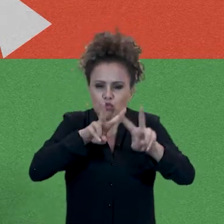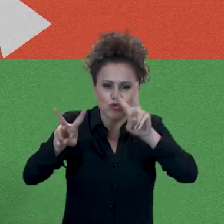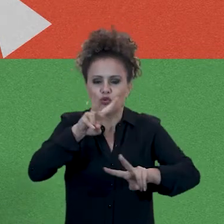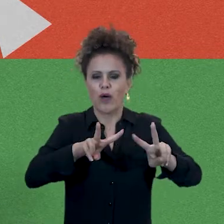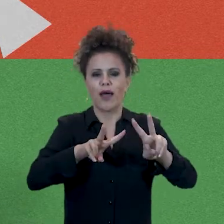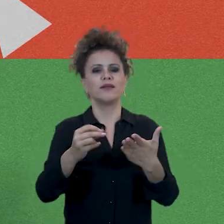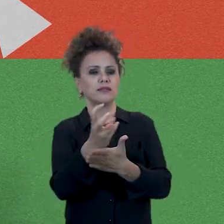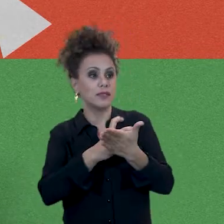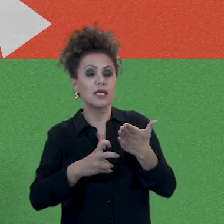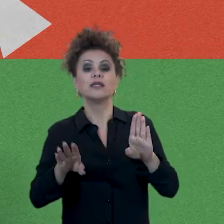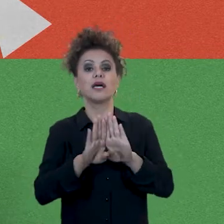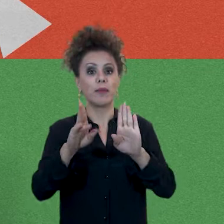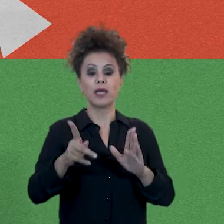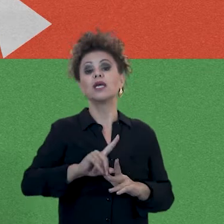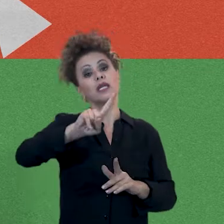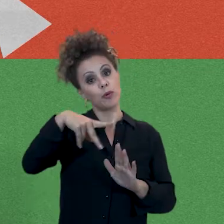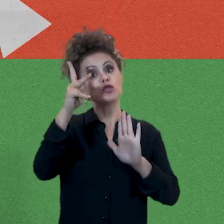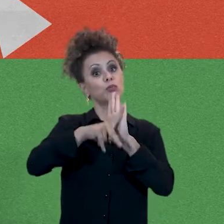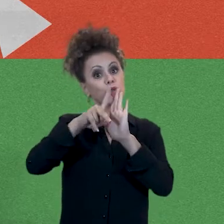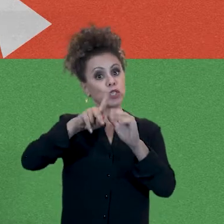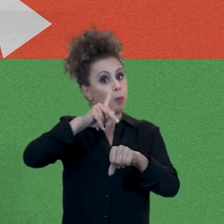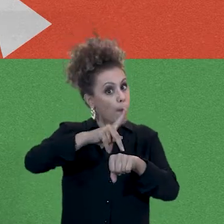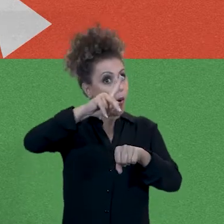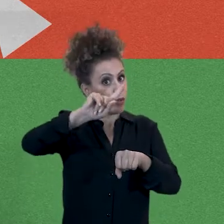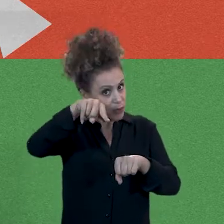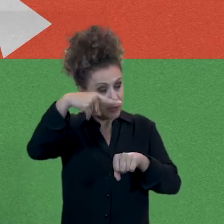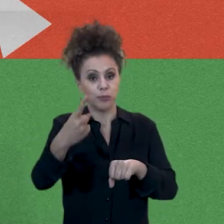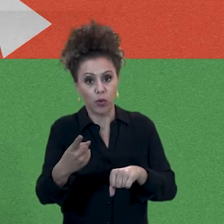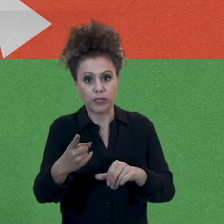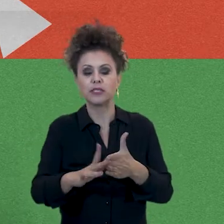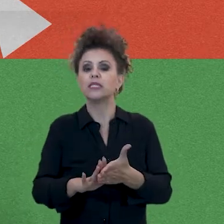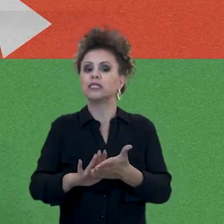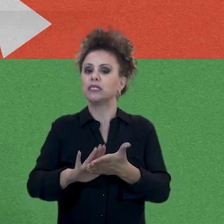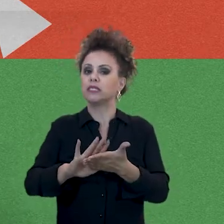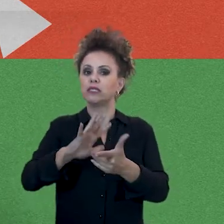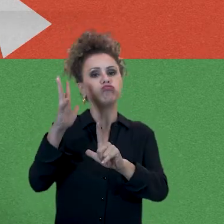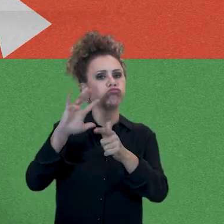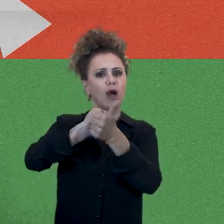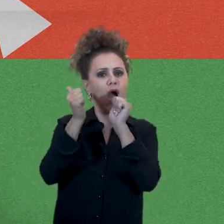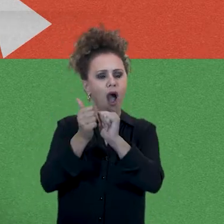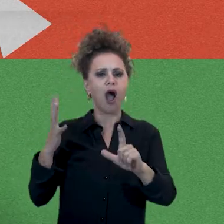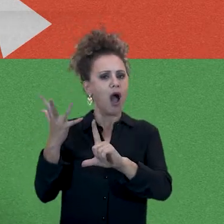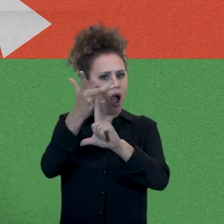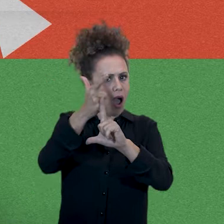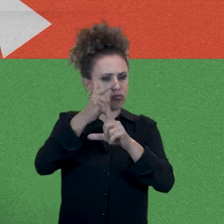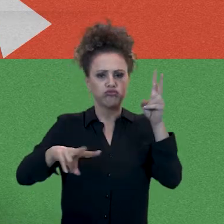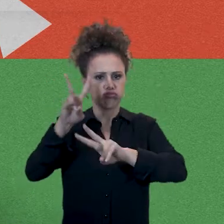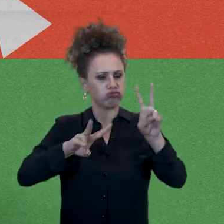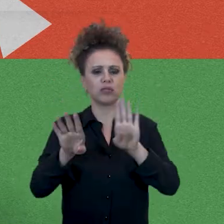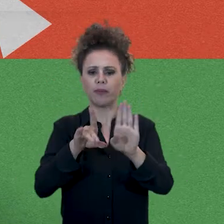bem instigante com o programa de pós-graduação em artes visuais, né? Com os docentes e também discentes, artistas,